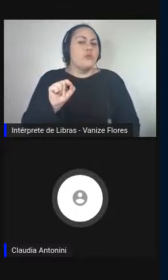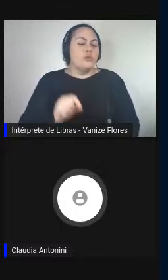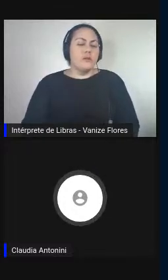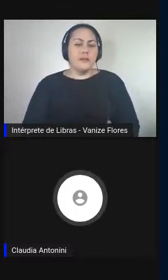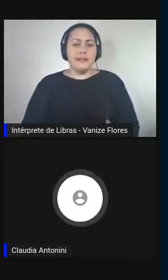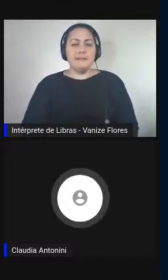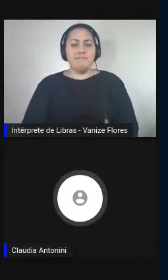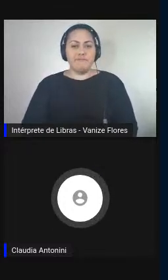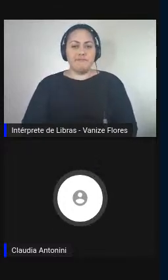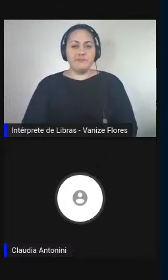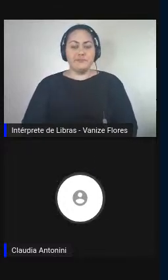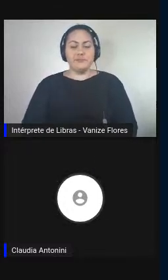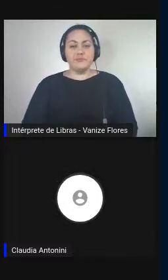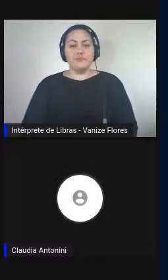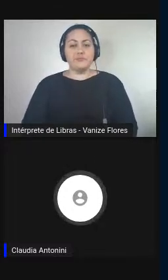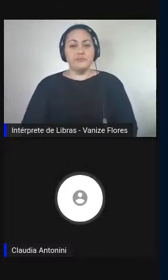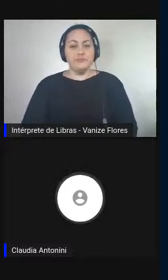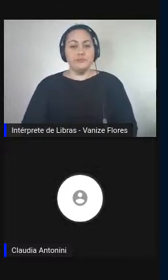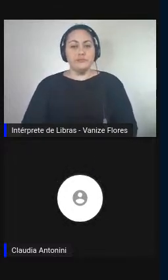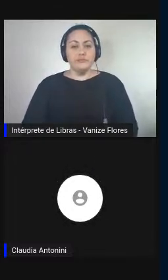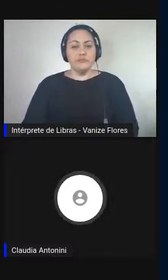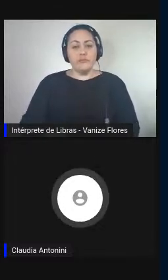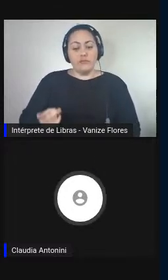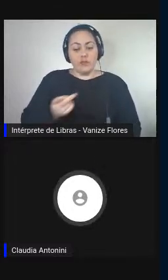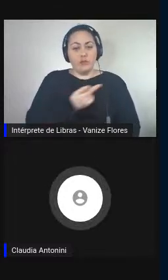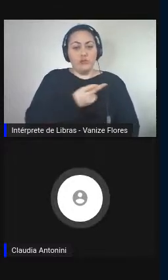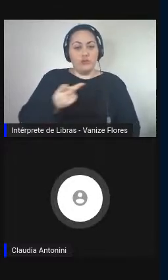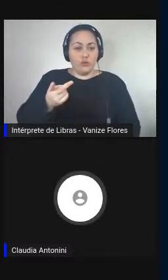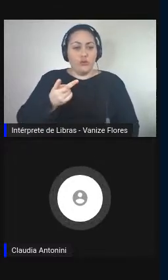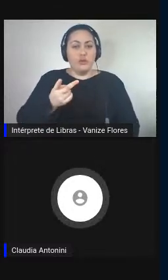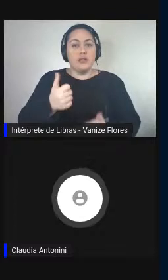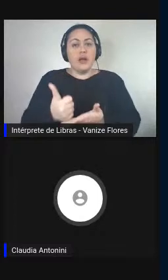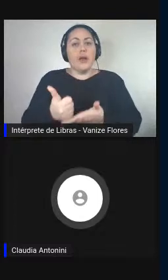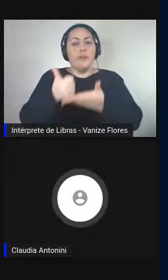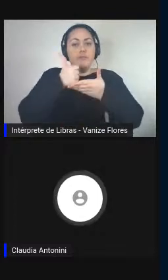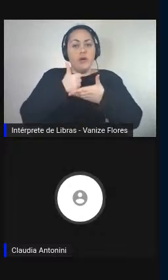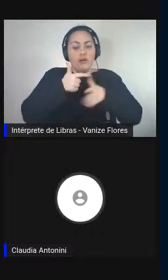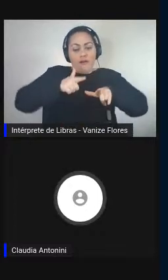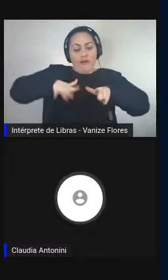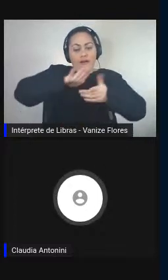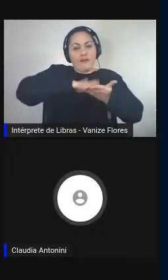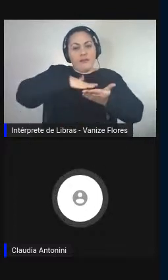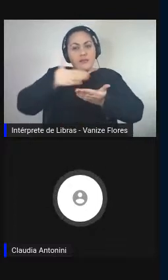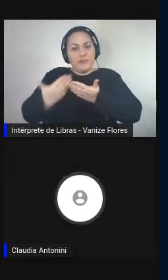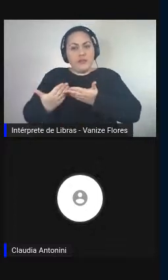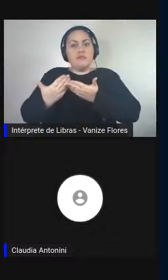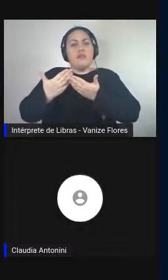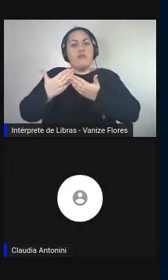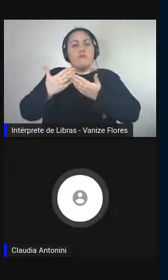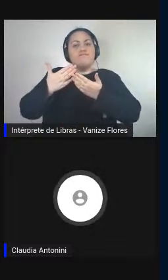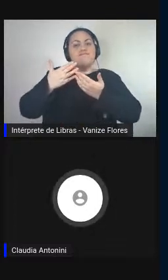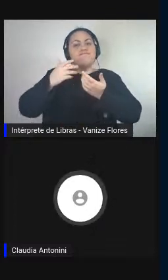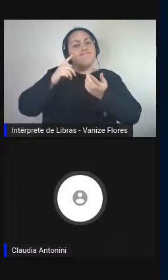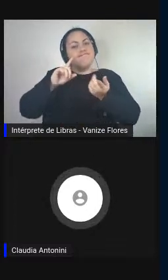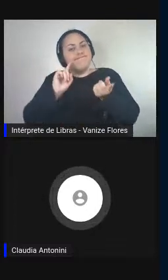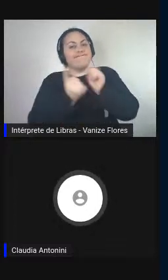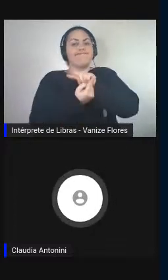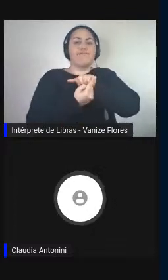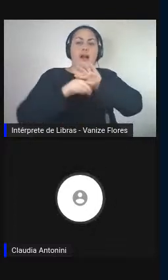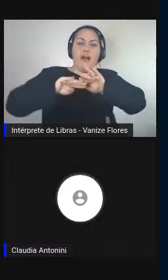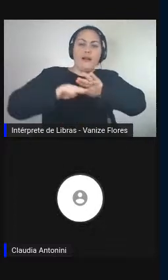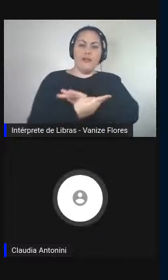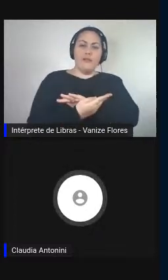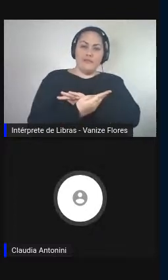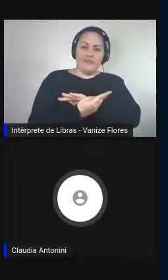transformarão mais o mundo da interpretação, ao qual todos os intérpretes profissionais, com os quais todos